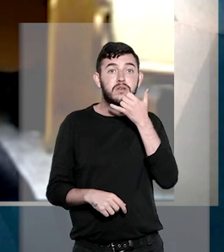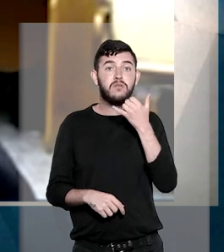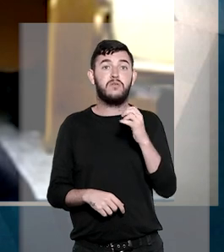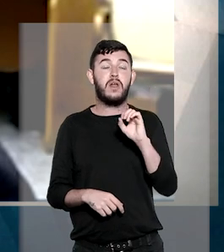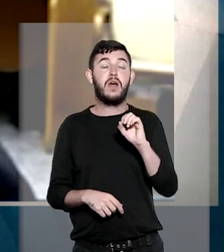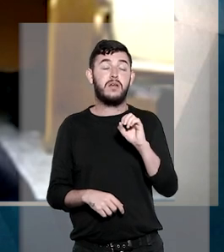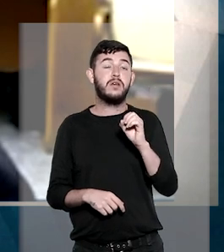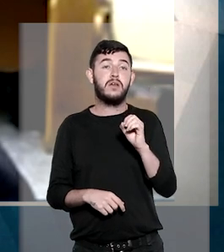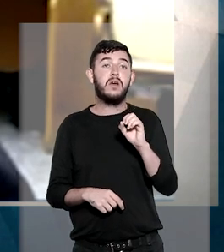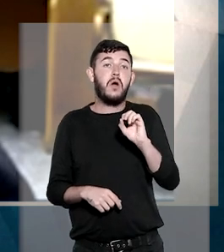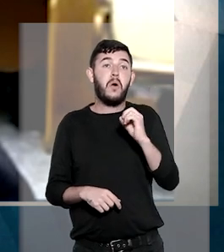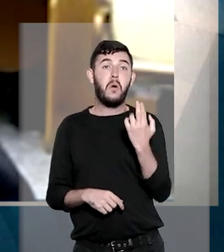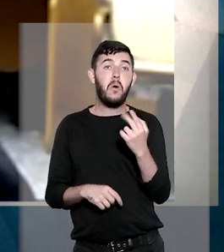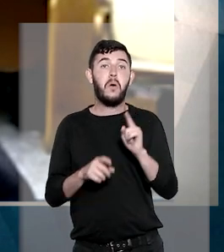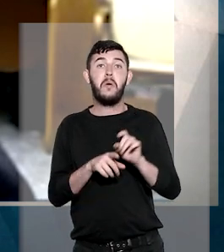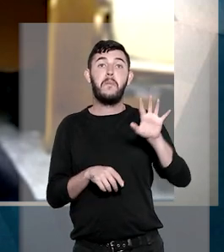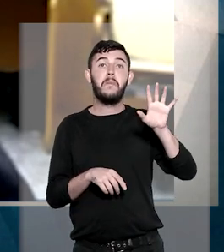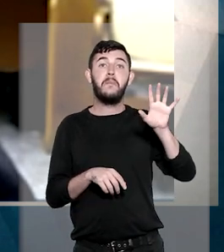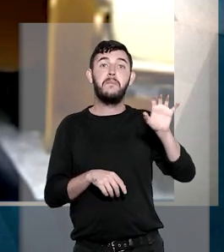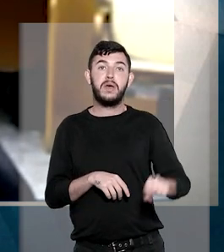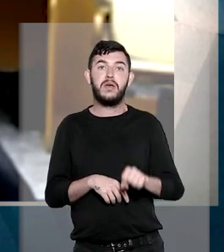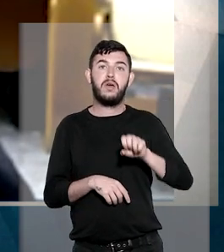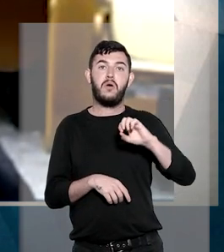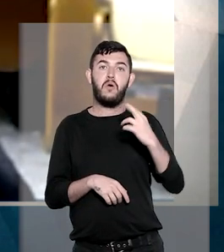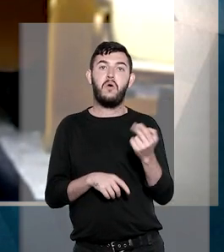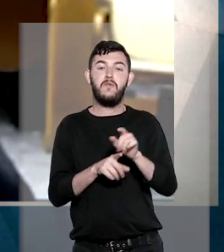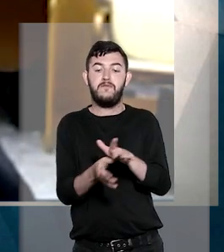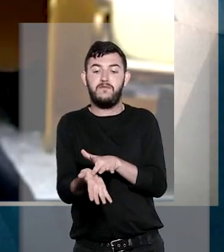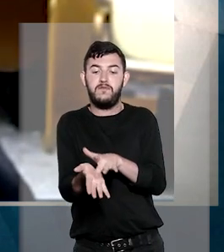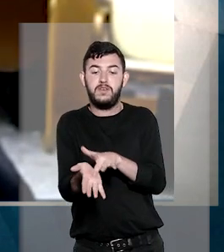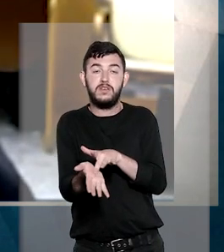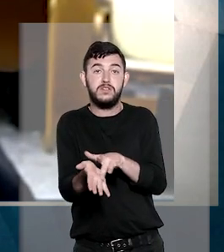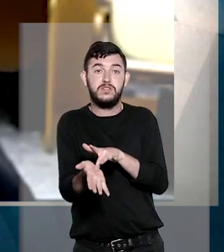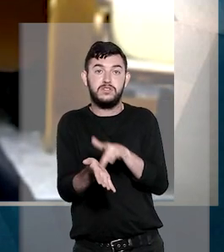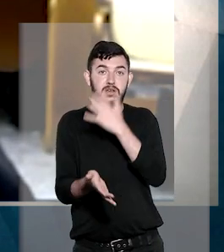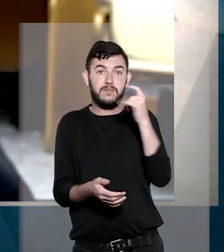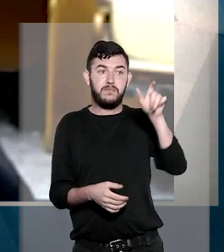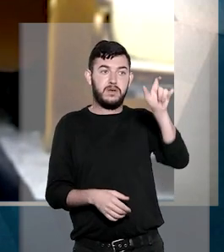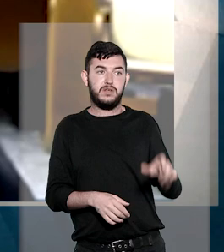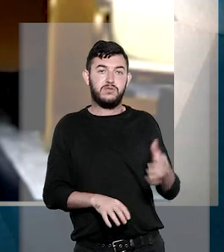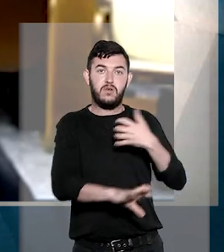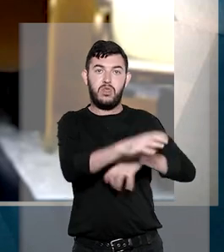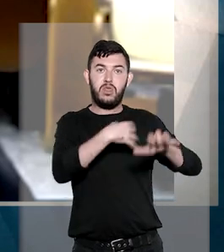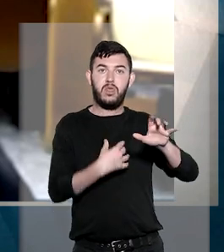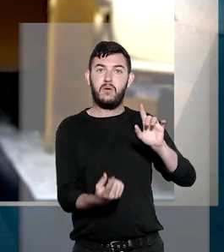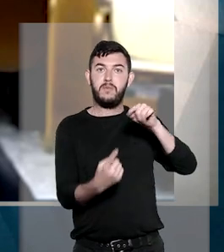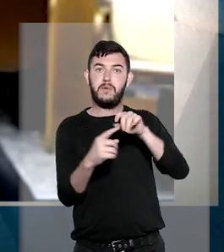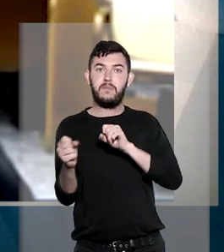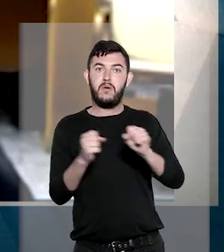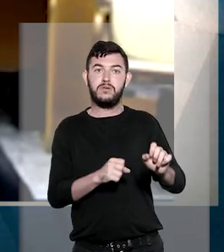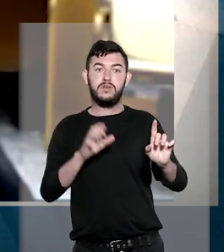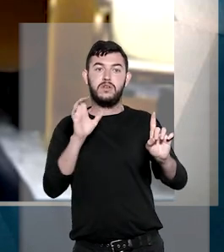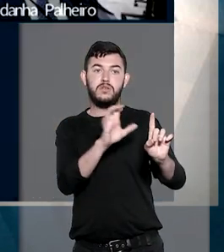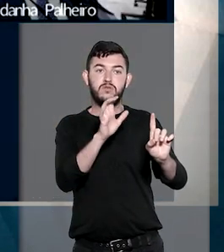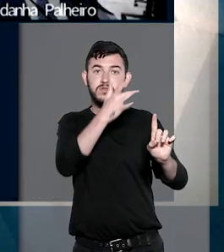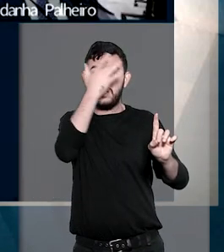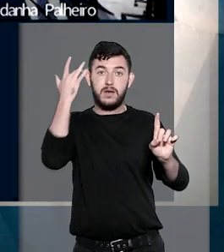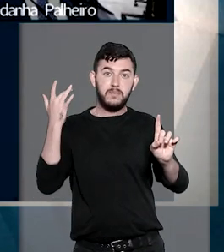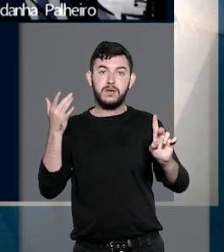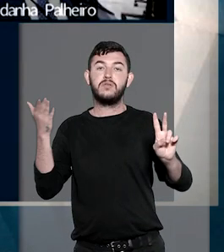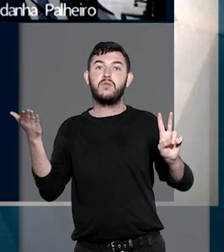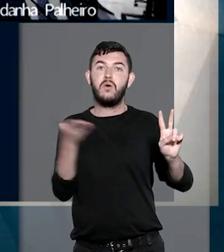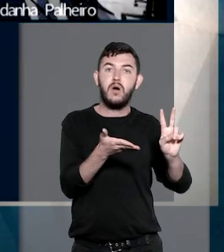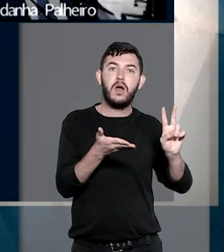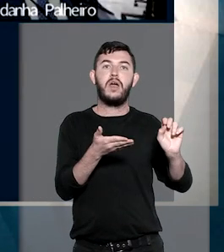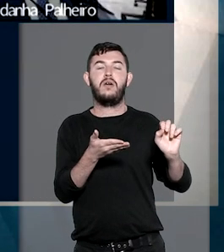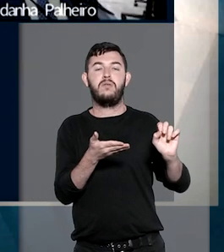o militar atender a ligação e, pior, passar-se por ele de forma ardilosa para induzir o correu em erro. Para o